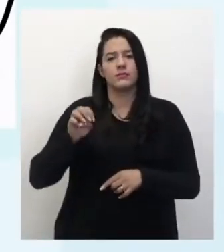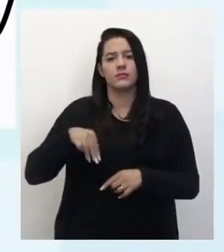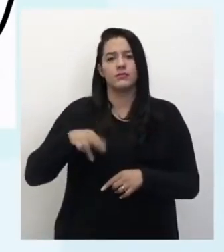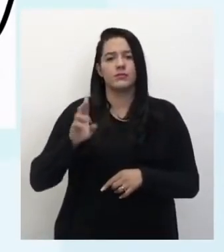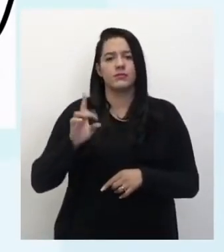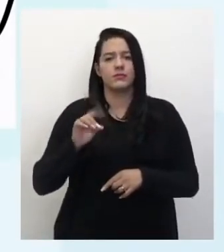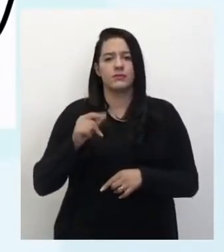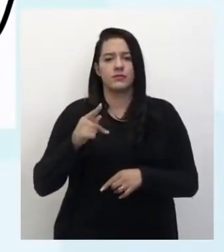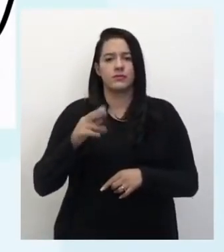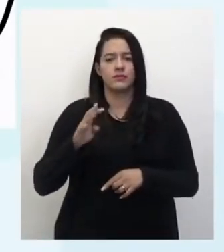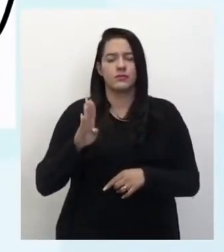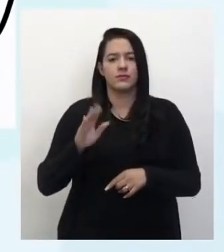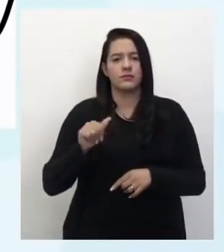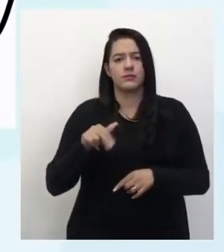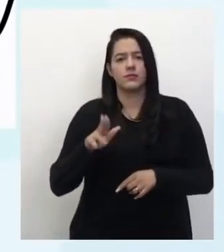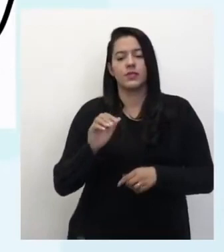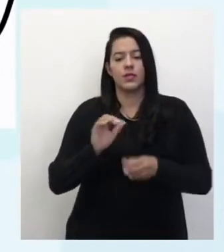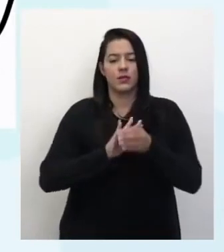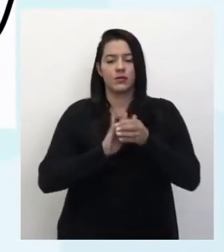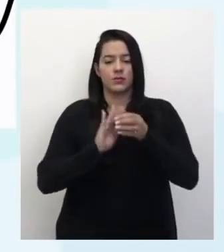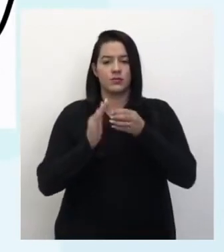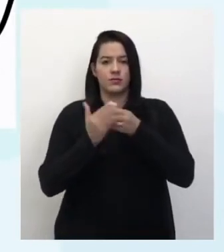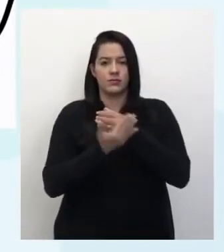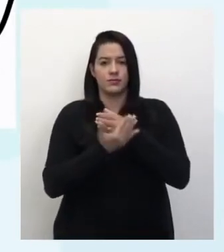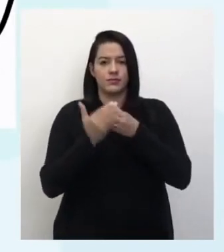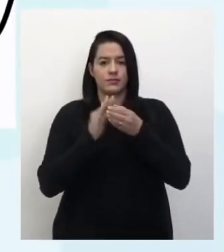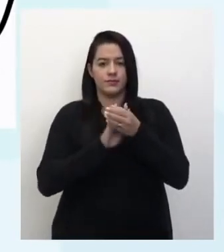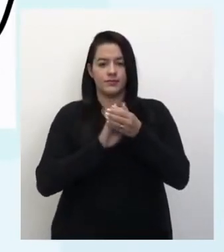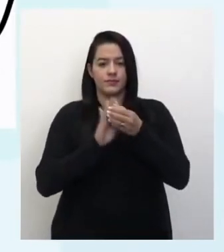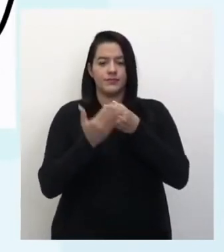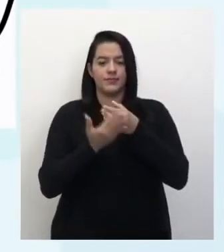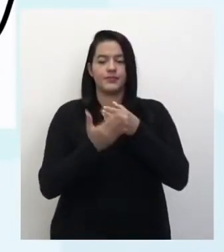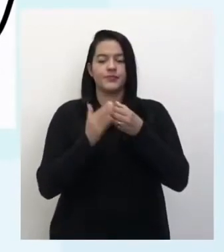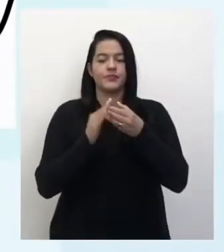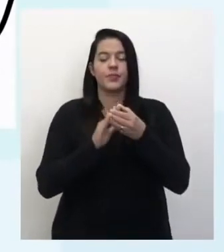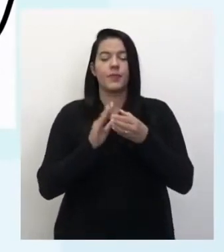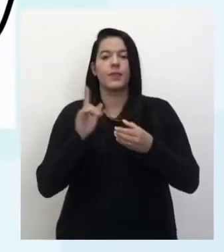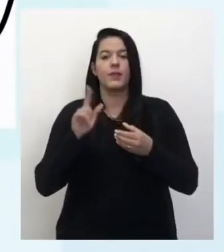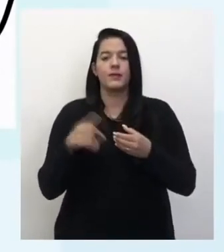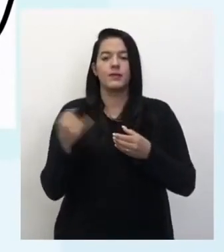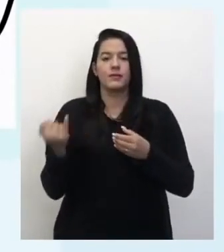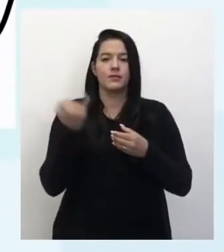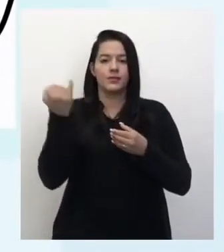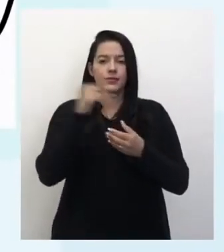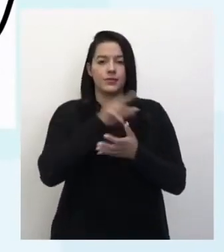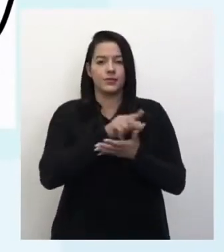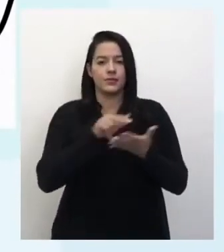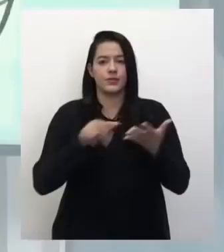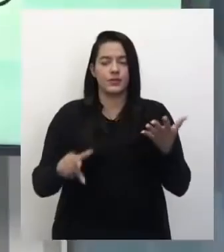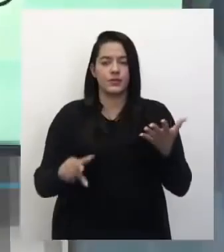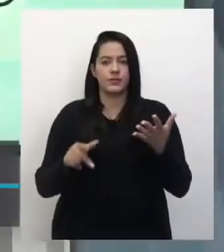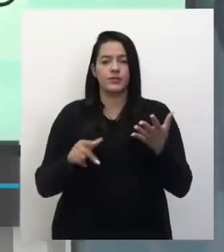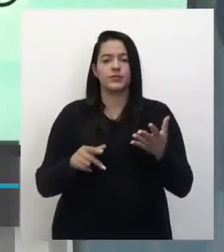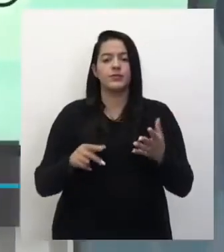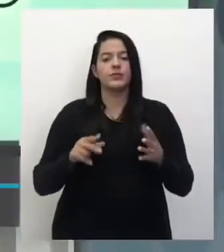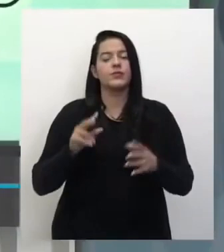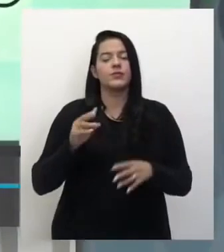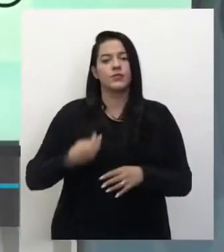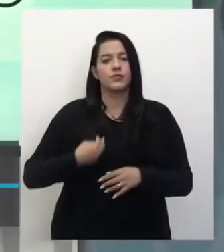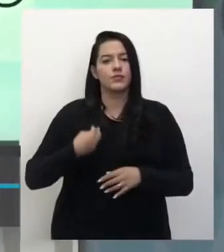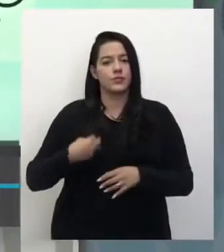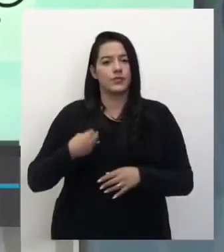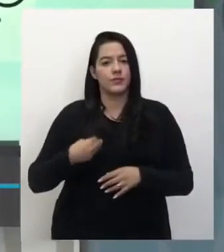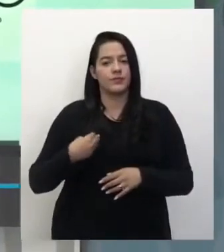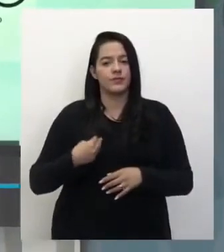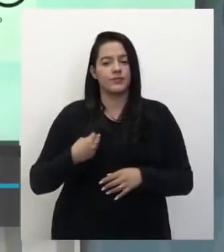em volta de um material que é muito importante. Que um material que carrega as características dos seres vivos, que a gente chama de material genético.